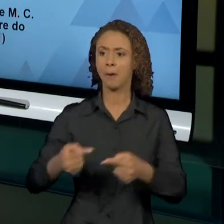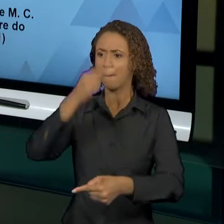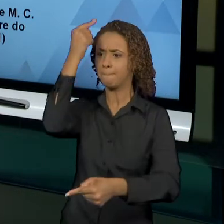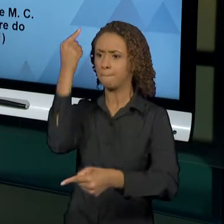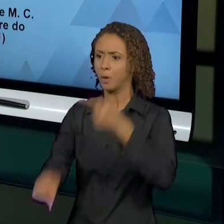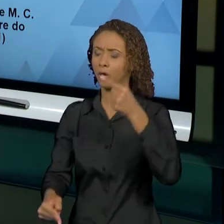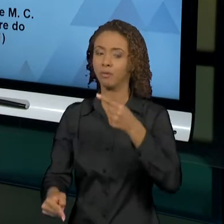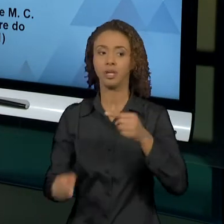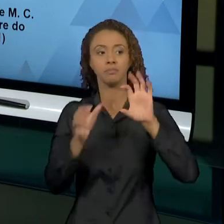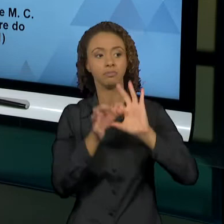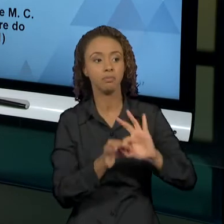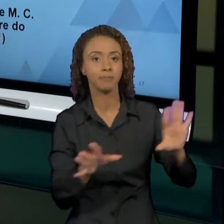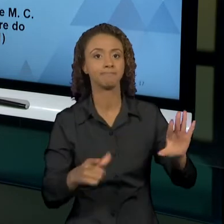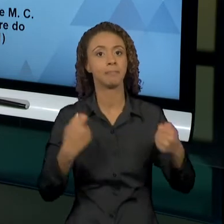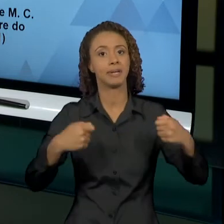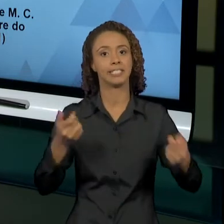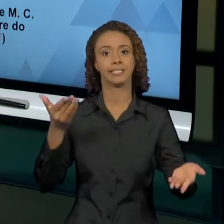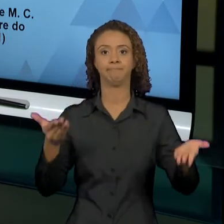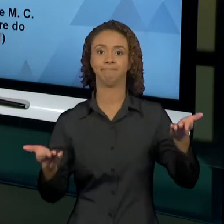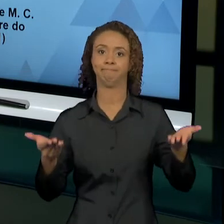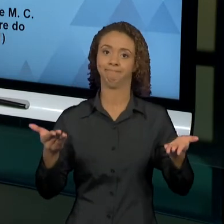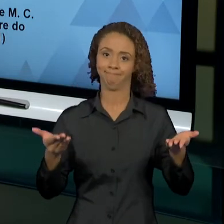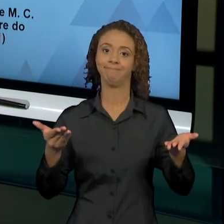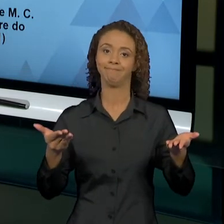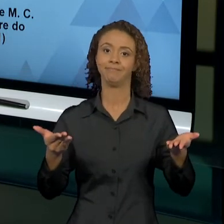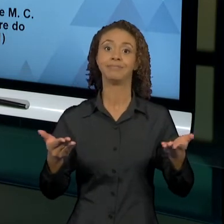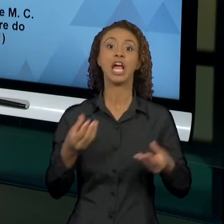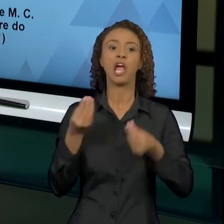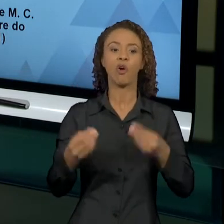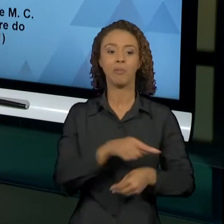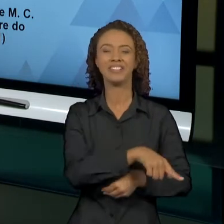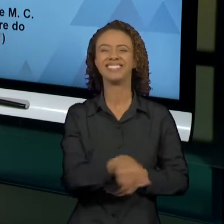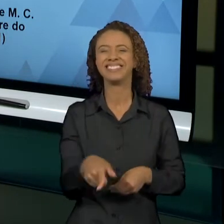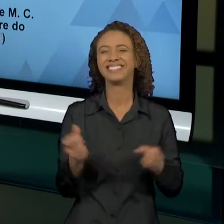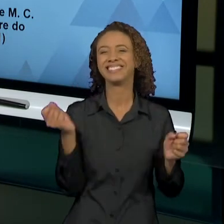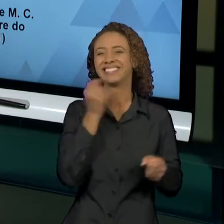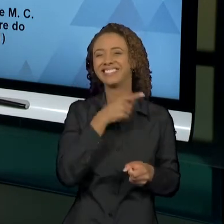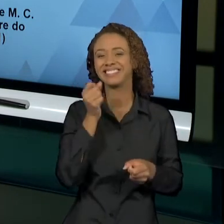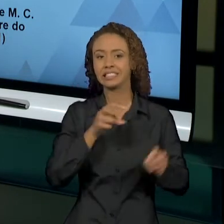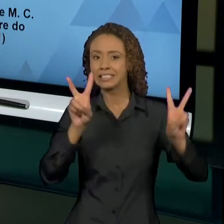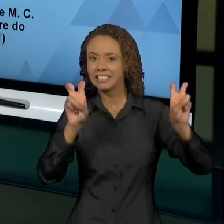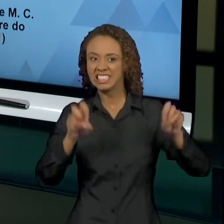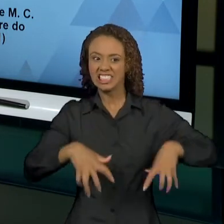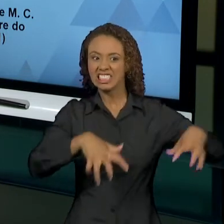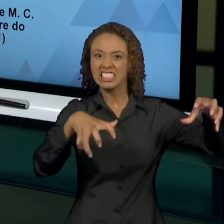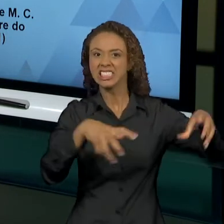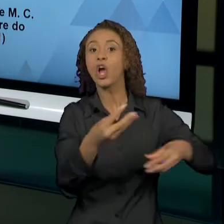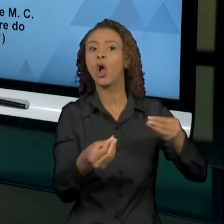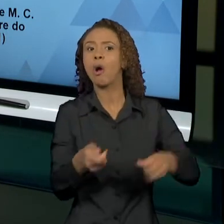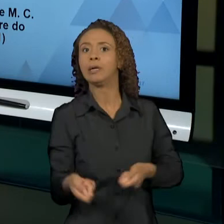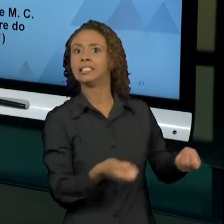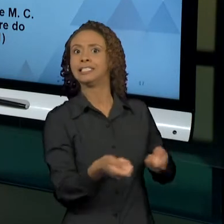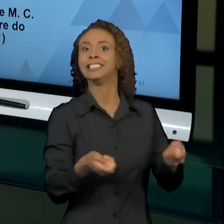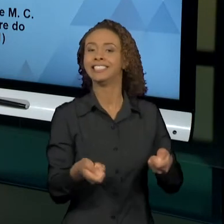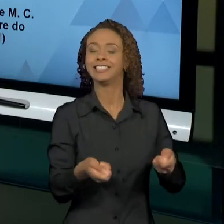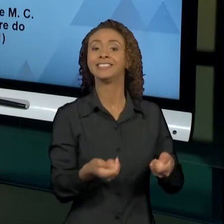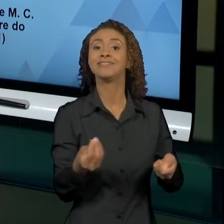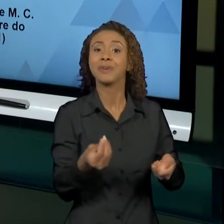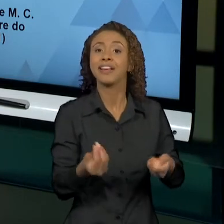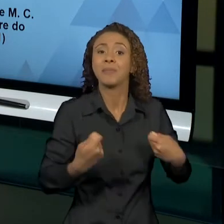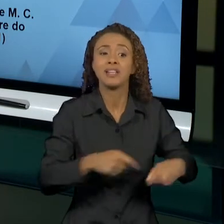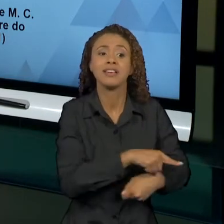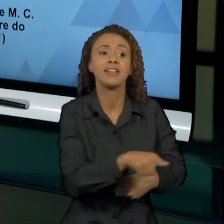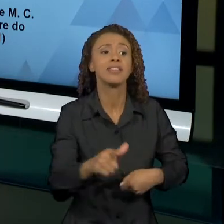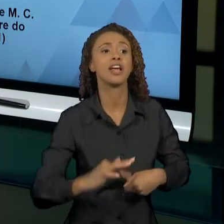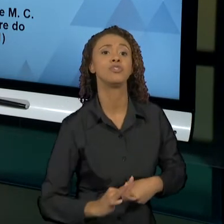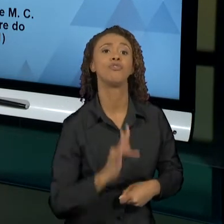e a permissão. E como ajudar esses monstrinhos, até entre aspas, a se transformarem em cidadãos capazes de